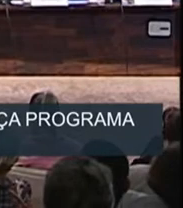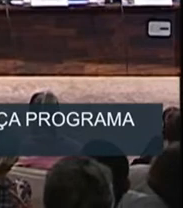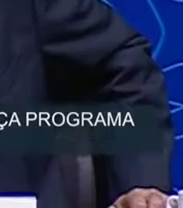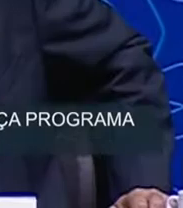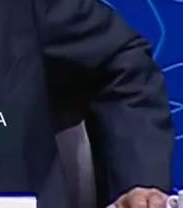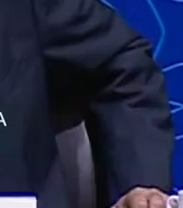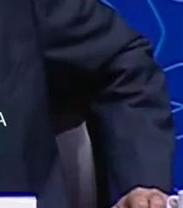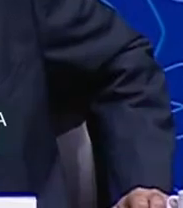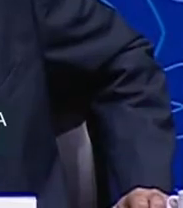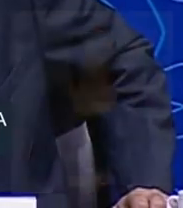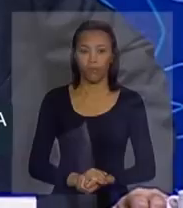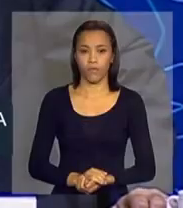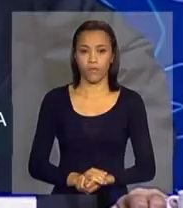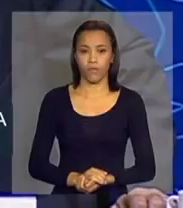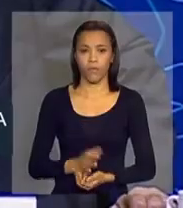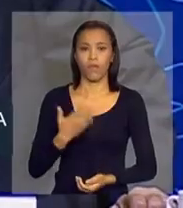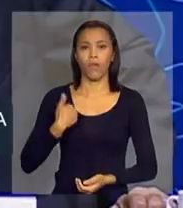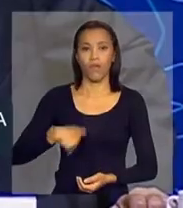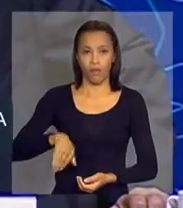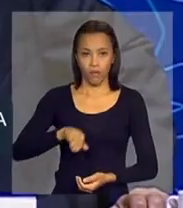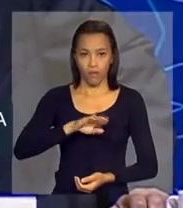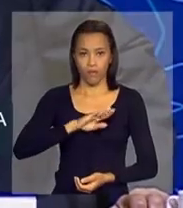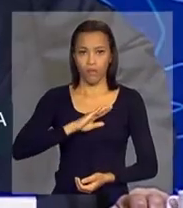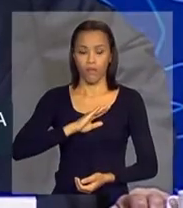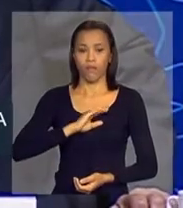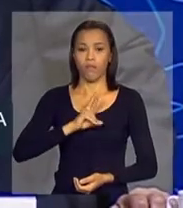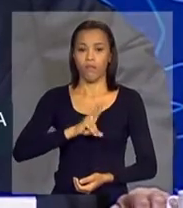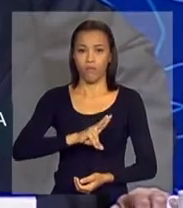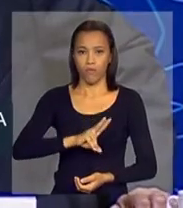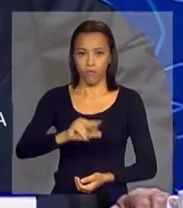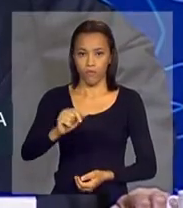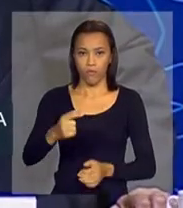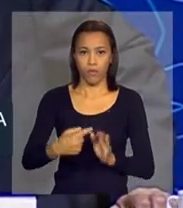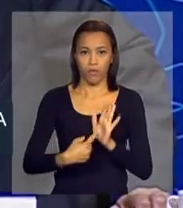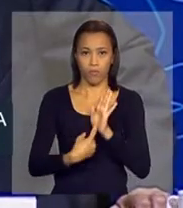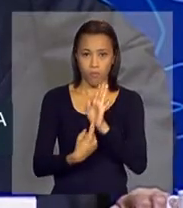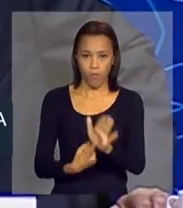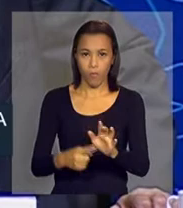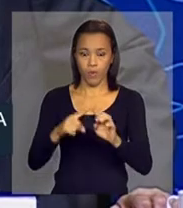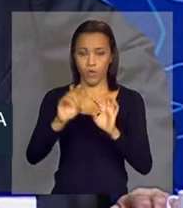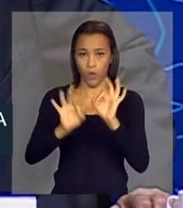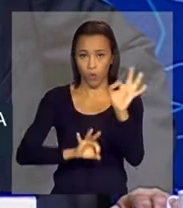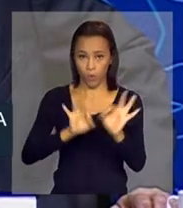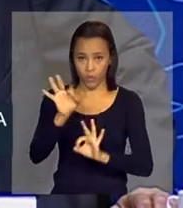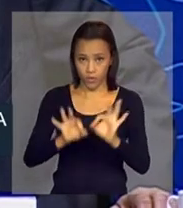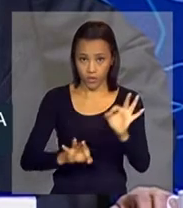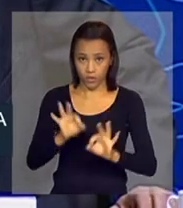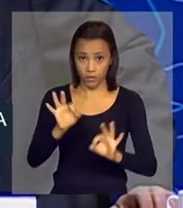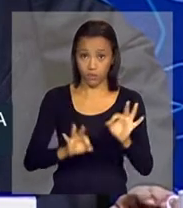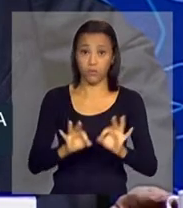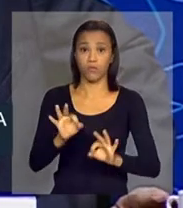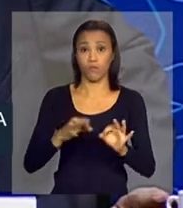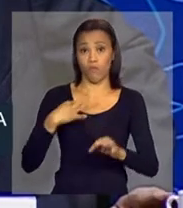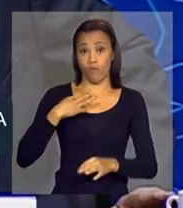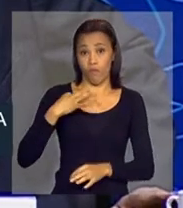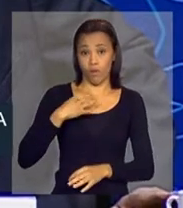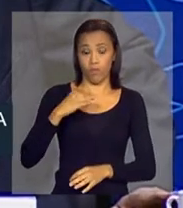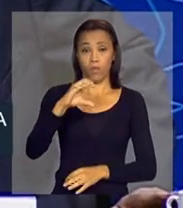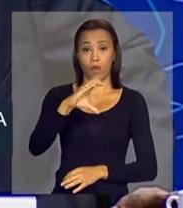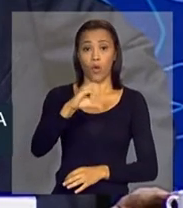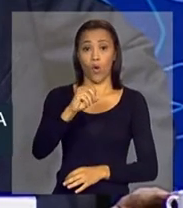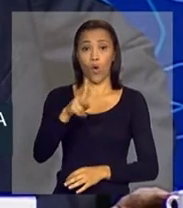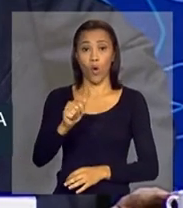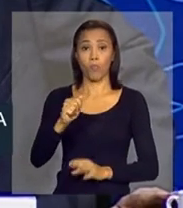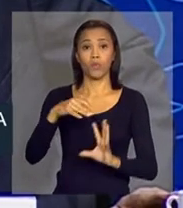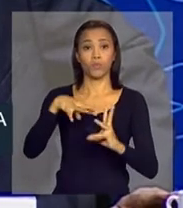ainda apresentar o projeto do voluntariado para a Copa do Mundo, porque a ideia